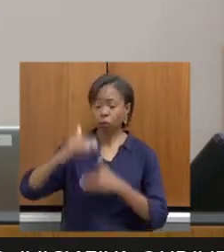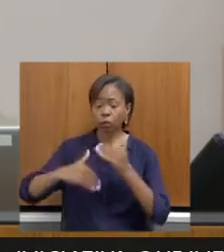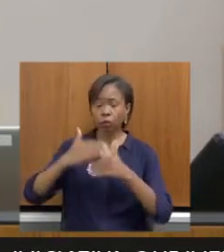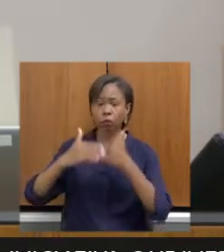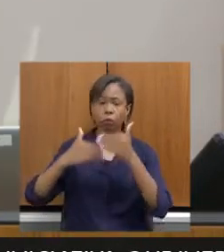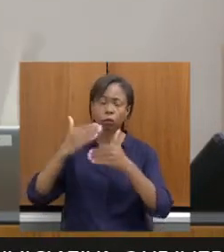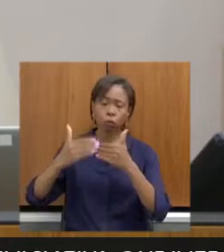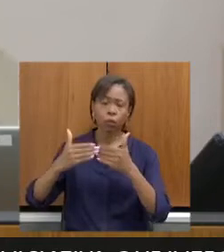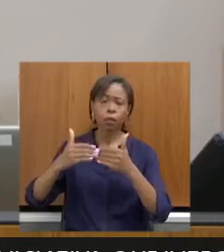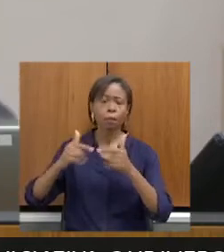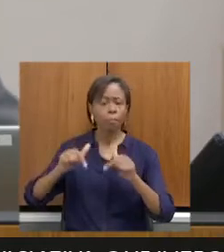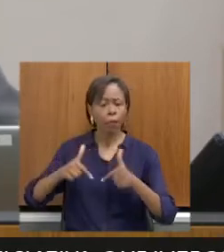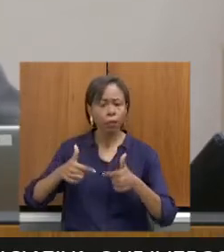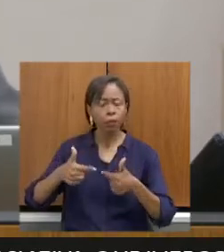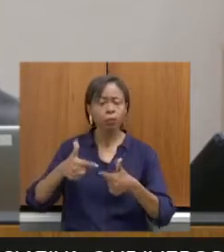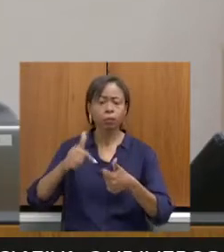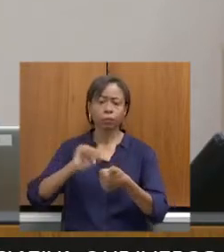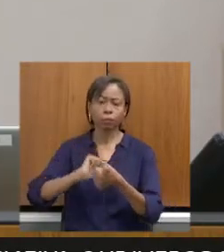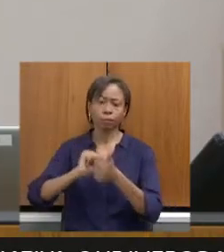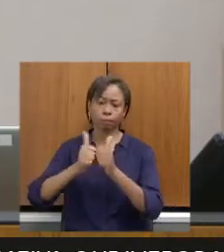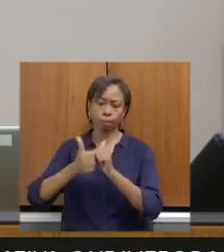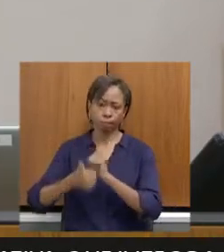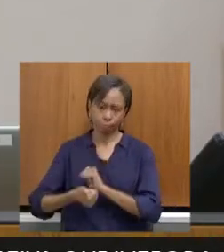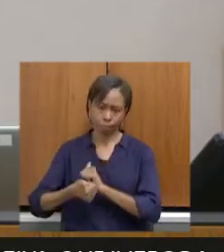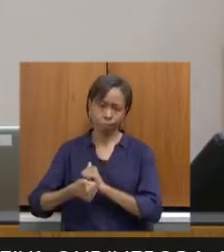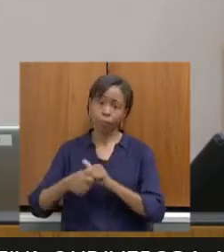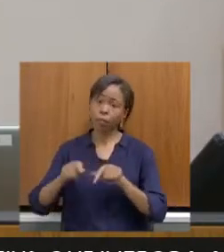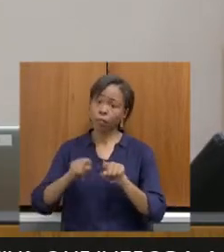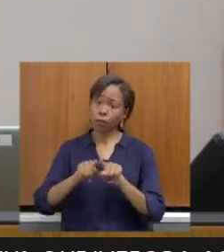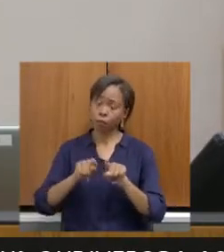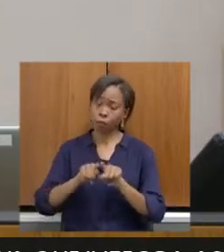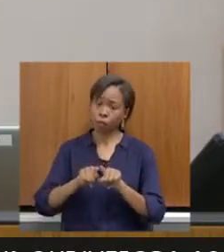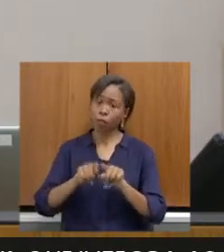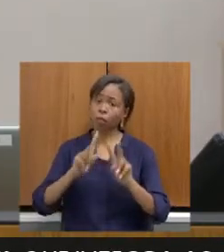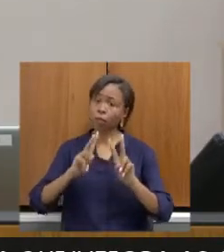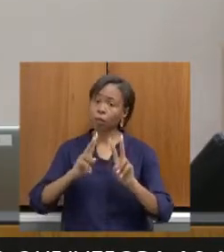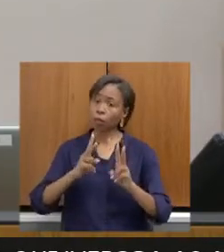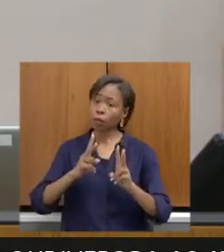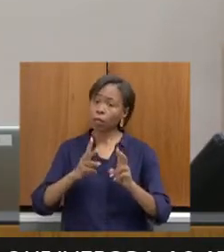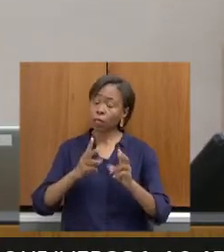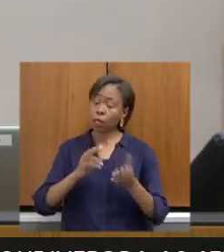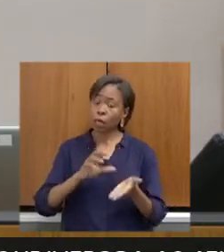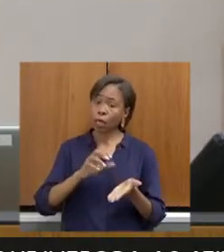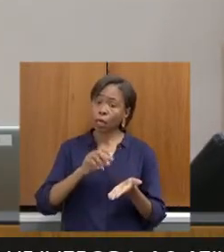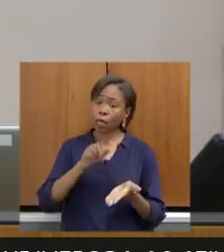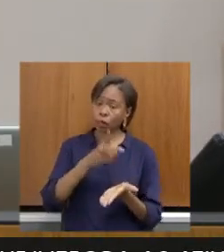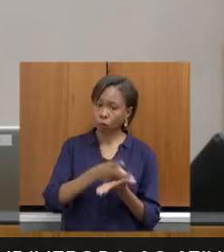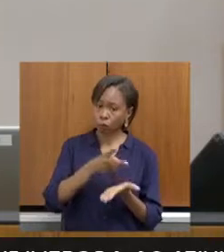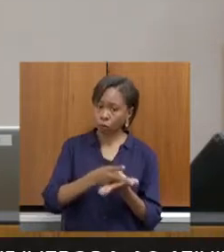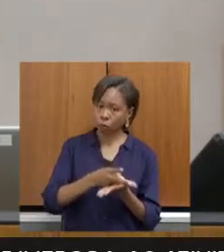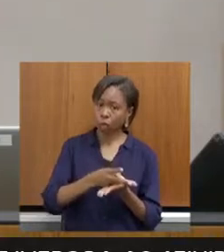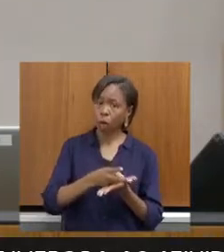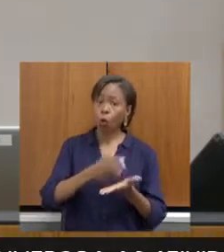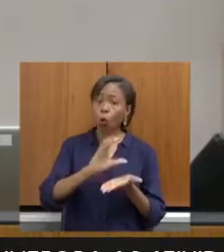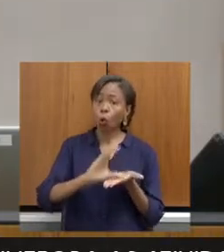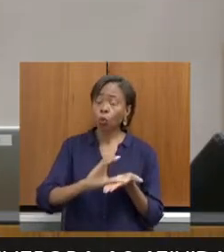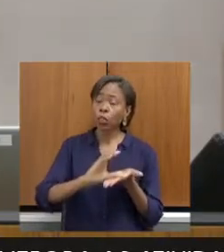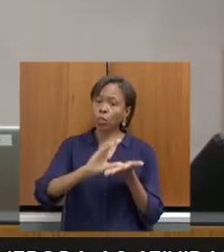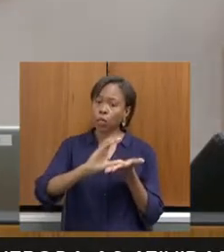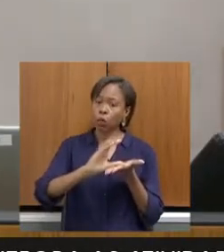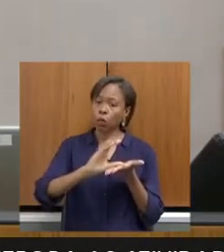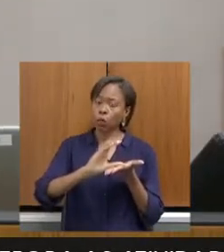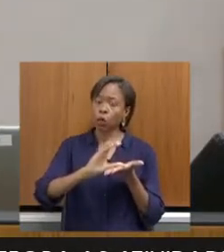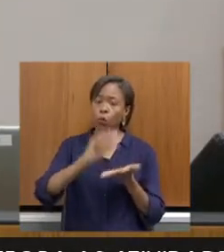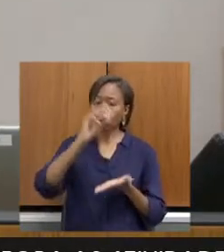atividades esportivas e a manter o Conselho Municipal de Esportes em pleno funcionamento.